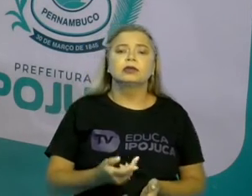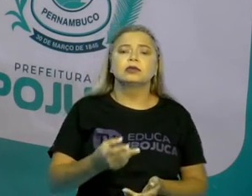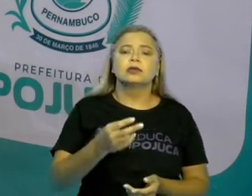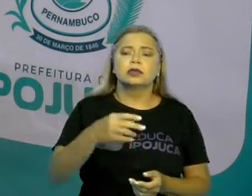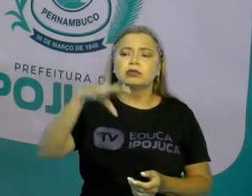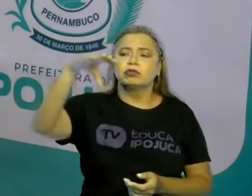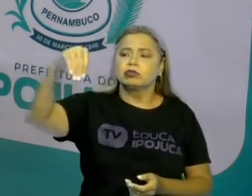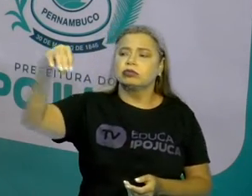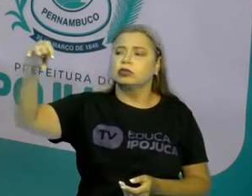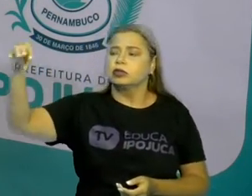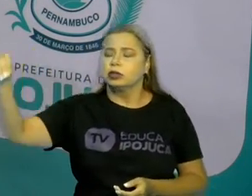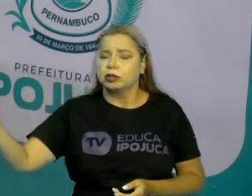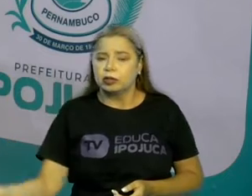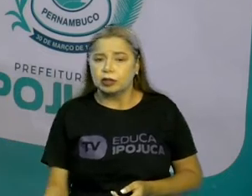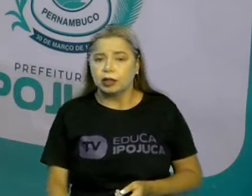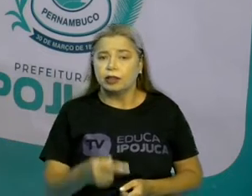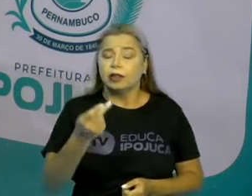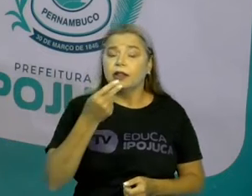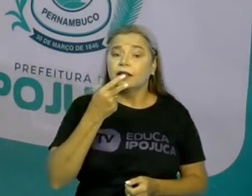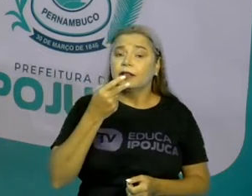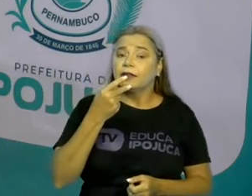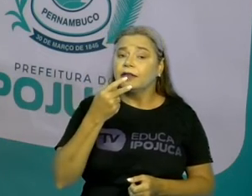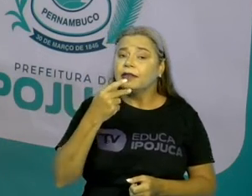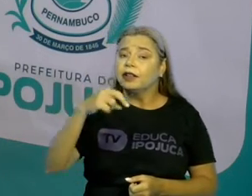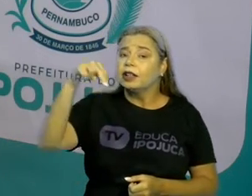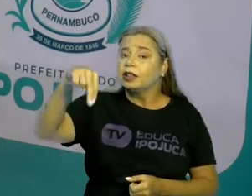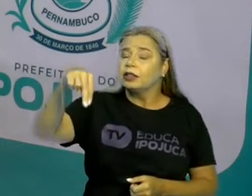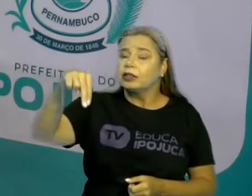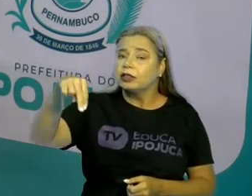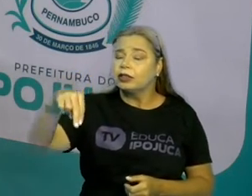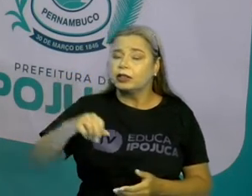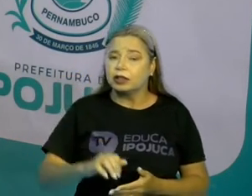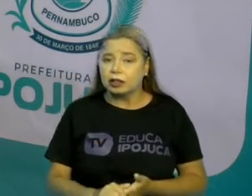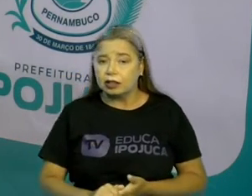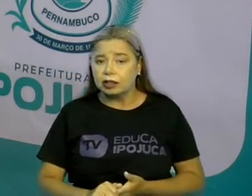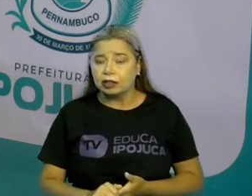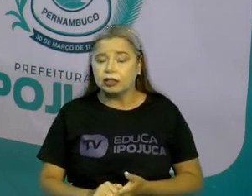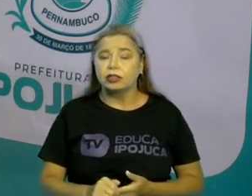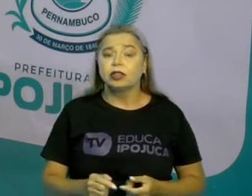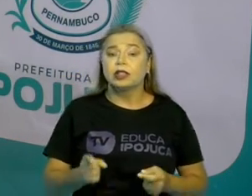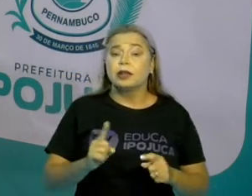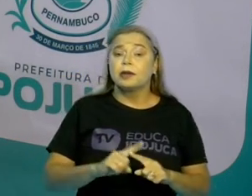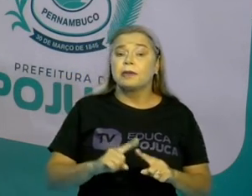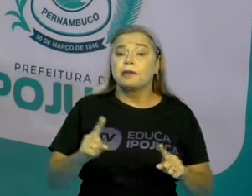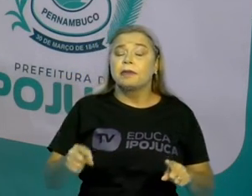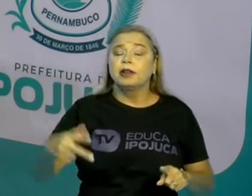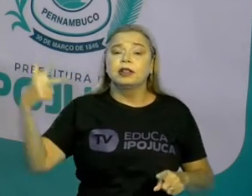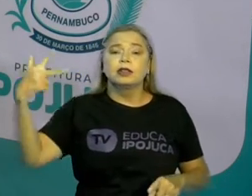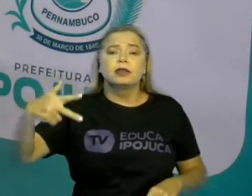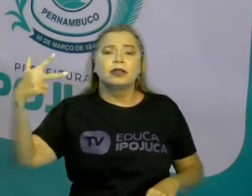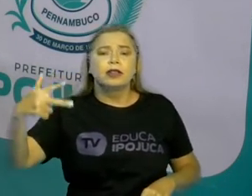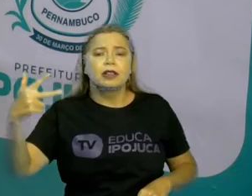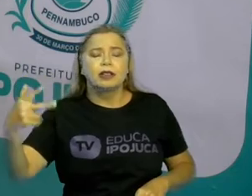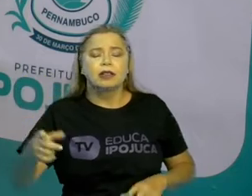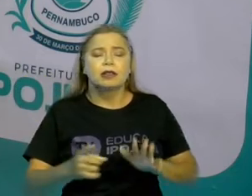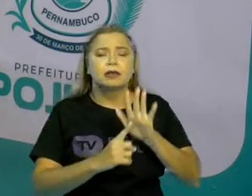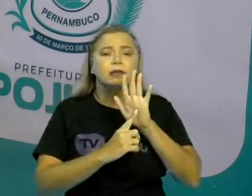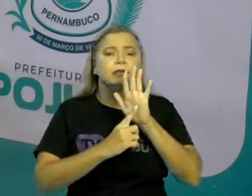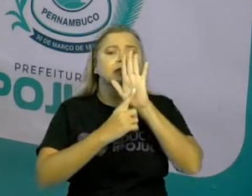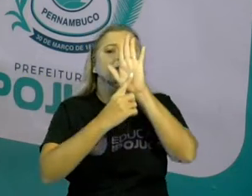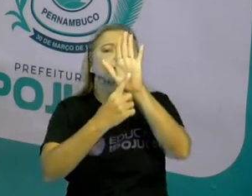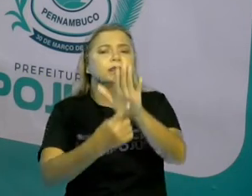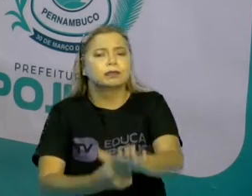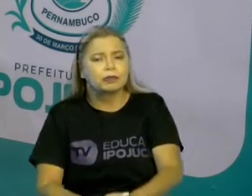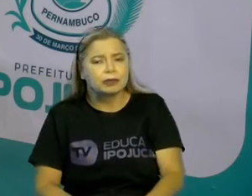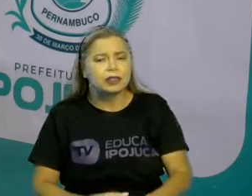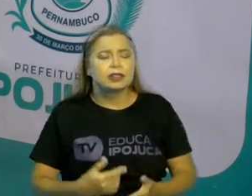enquanto o rap faz também aí, representa os anseios sociais das pessoas das